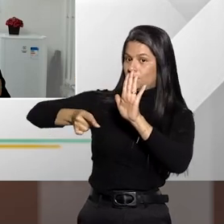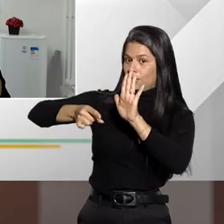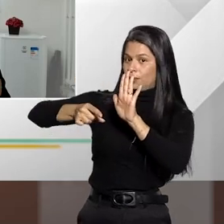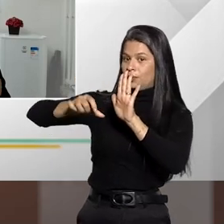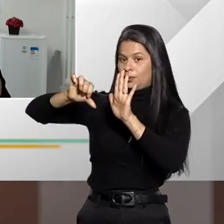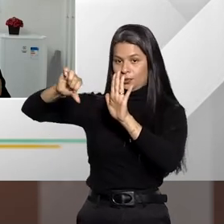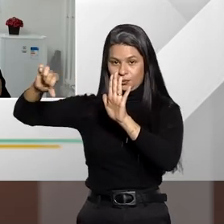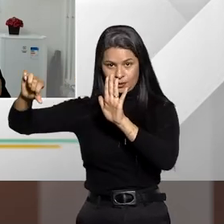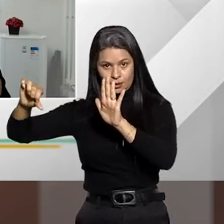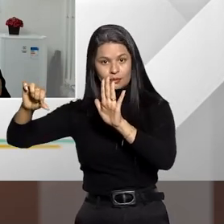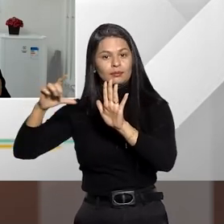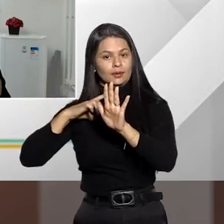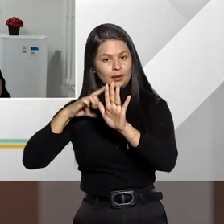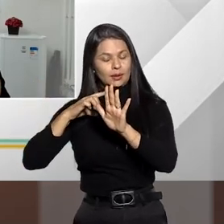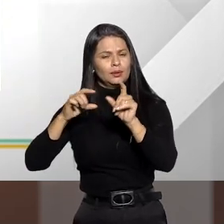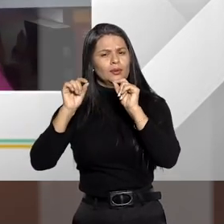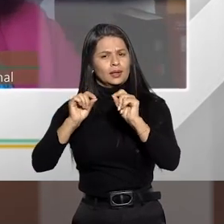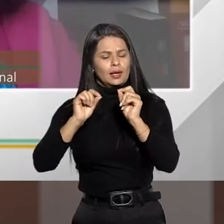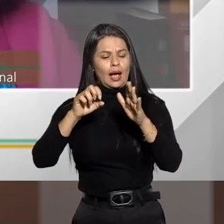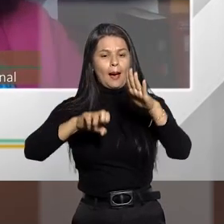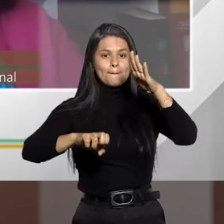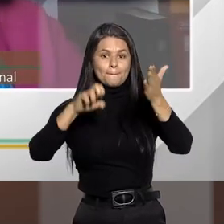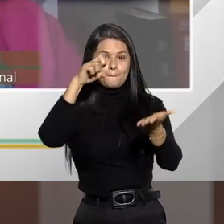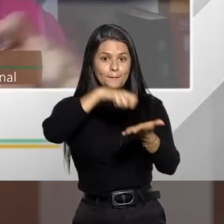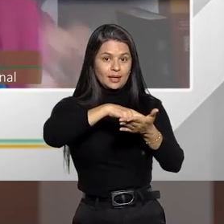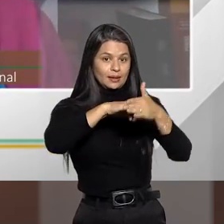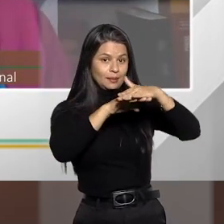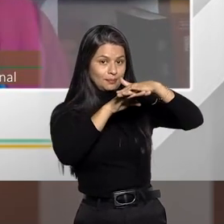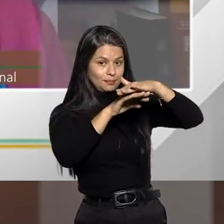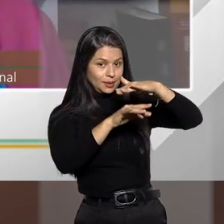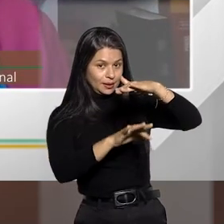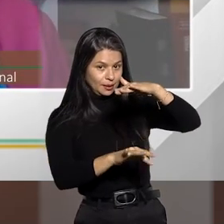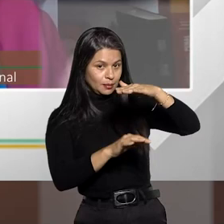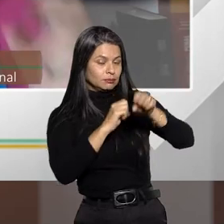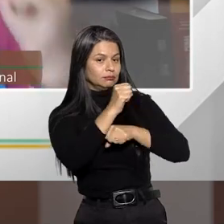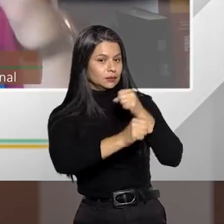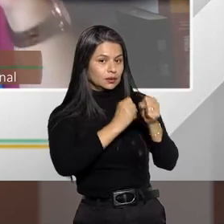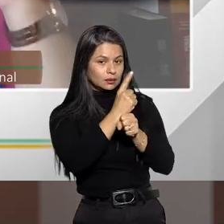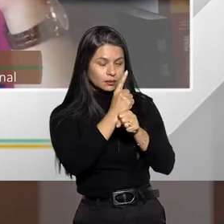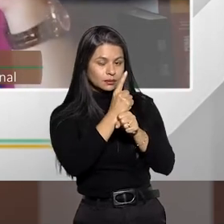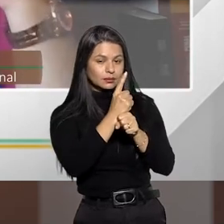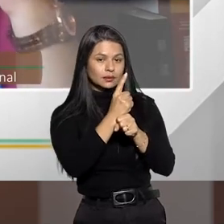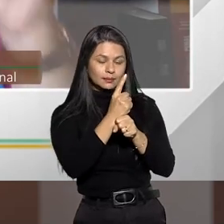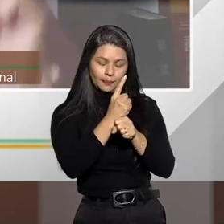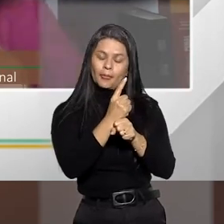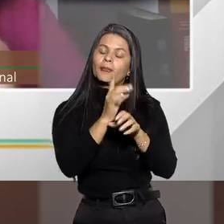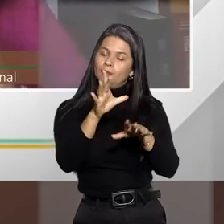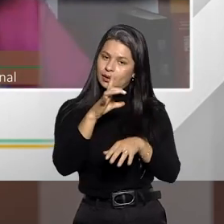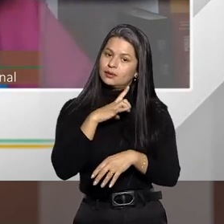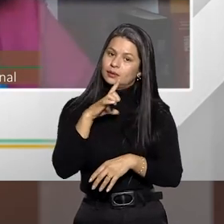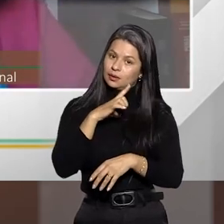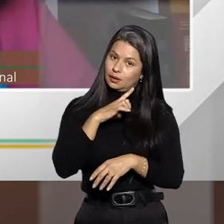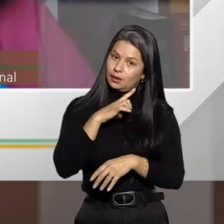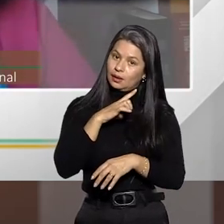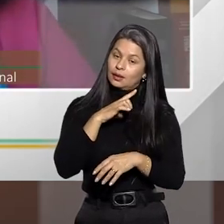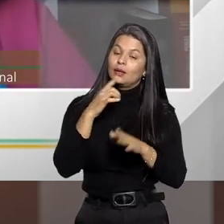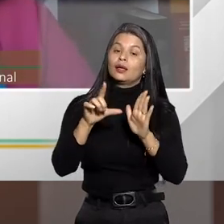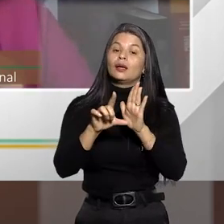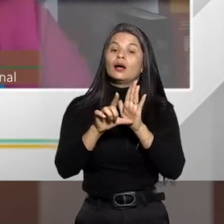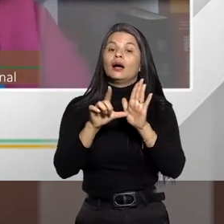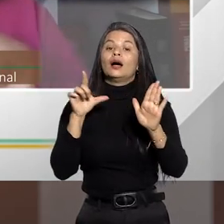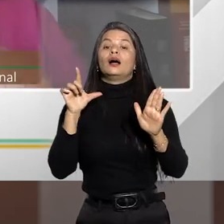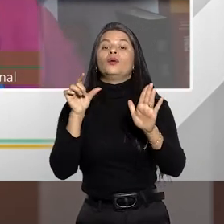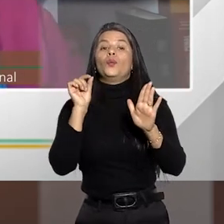de suspensão condicional do processo para a pena mínima de até um ano, né? Mas existe uma exceção